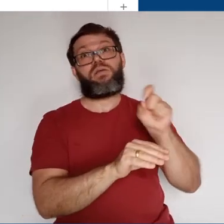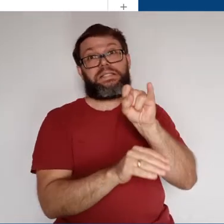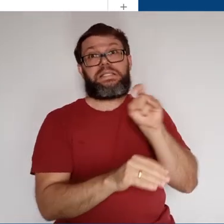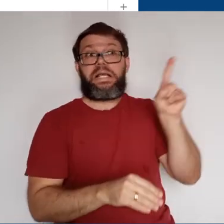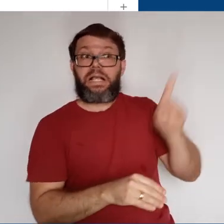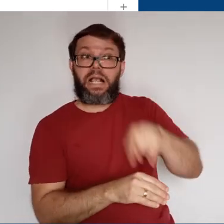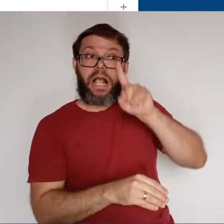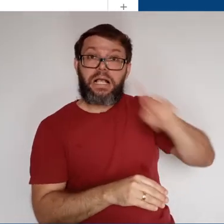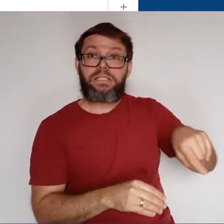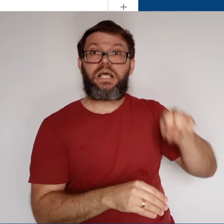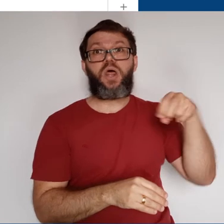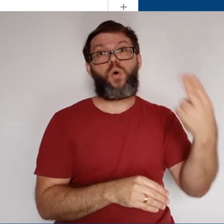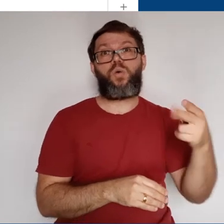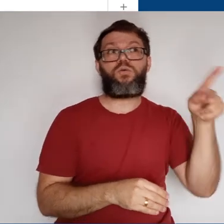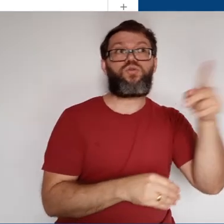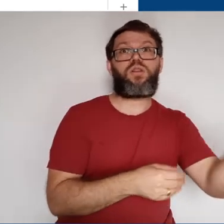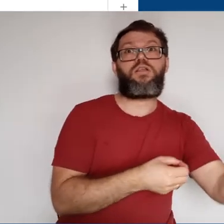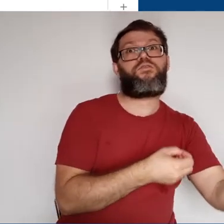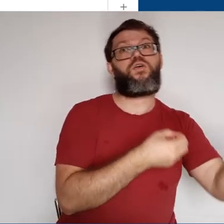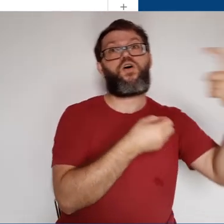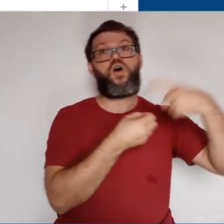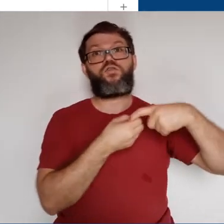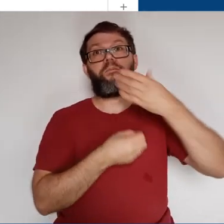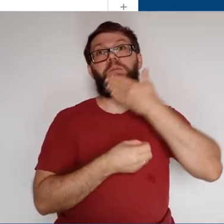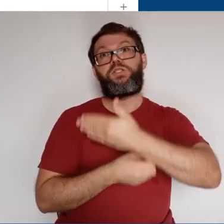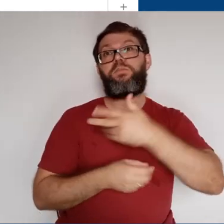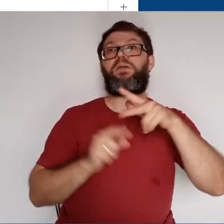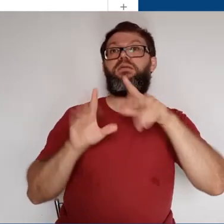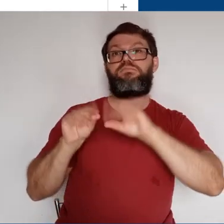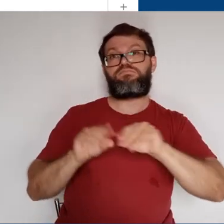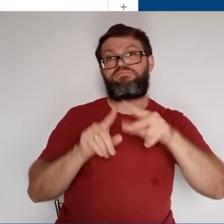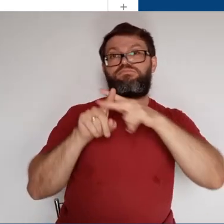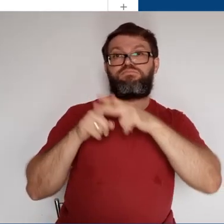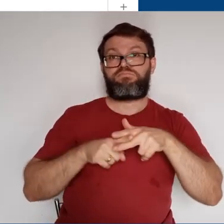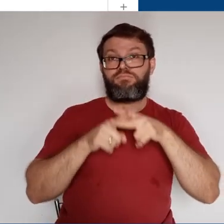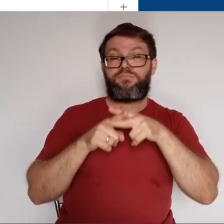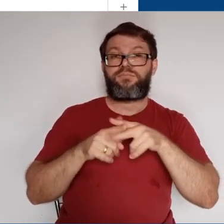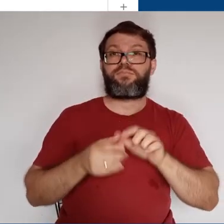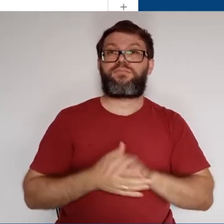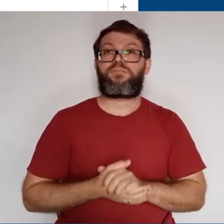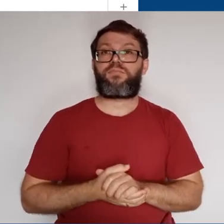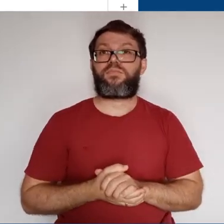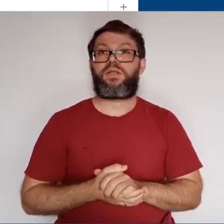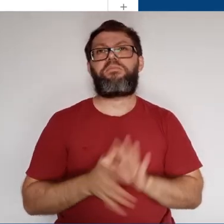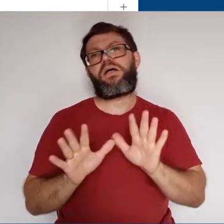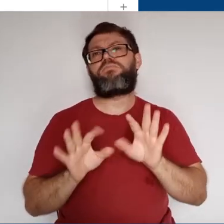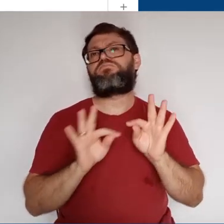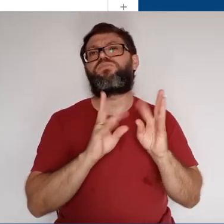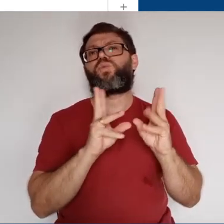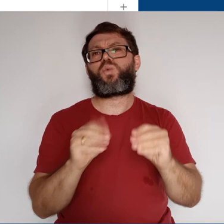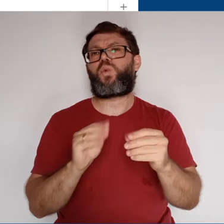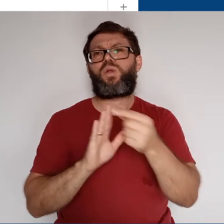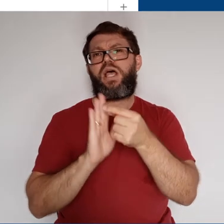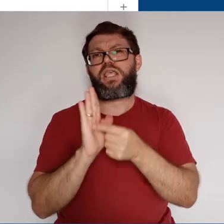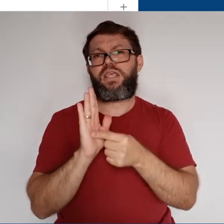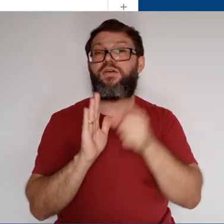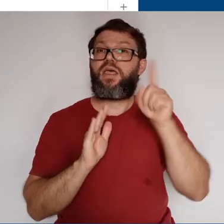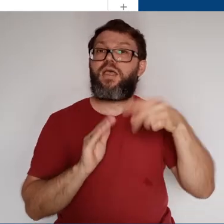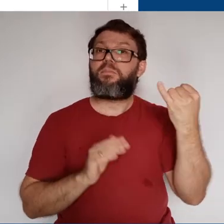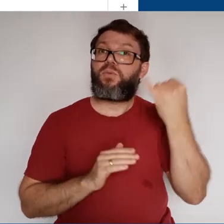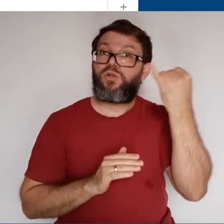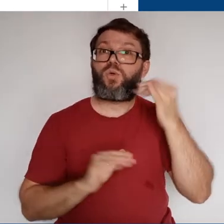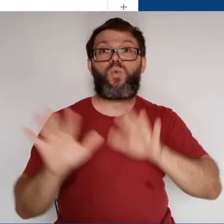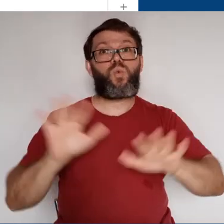pode mais editá-lo, a menos que cancele o envio ou que o professor devolva para você solicitando algum ajuste. Ainda assim,